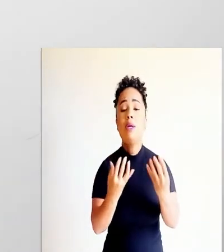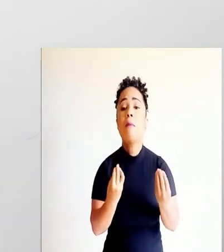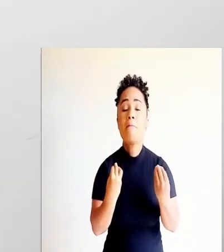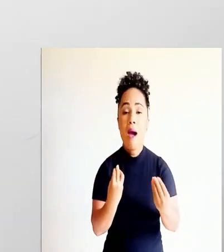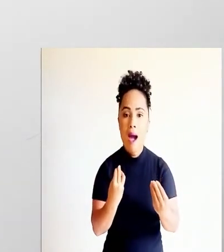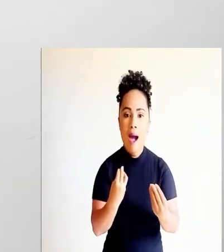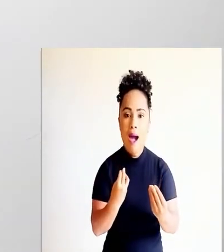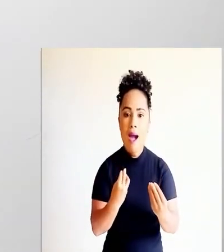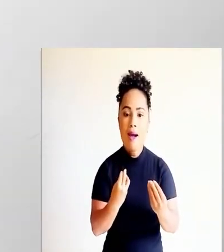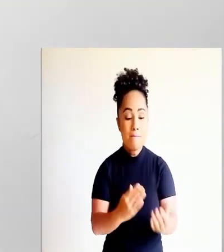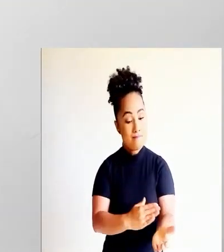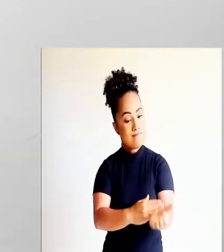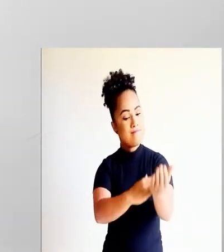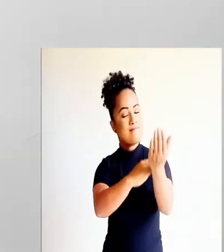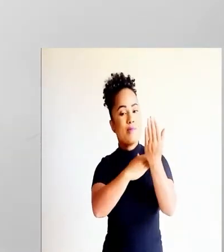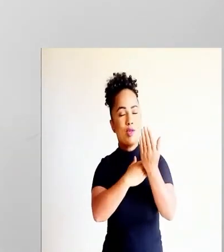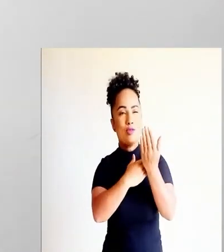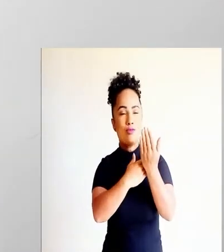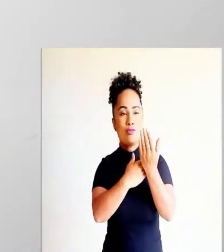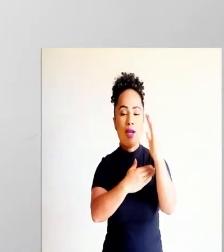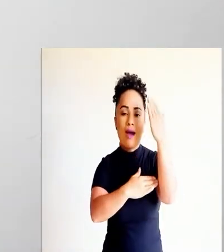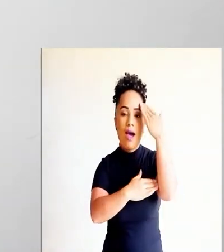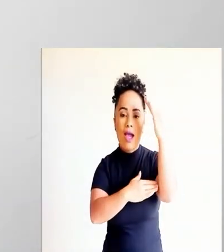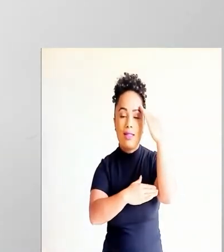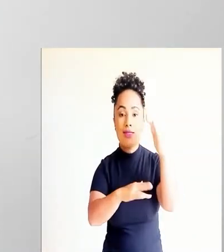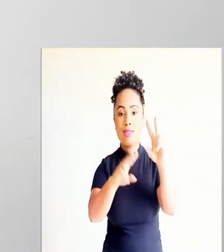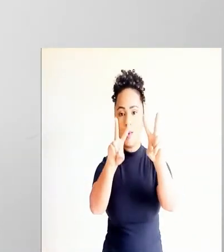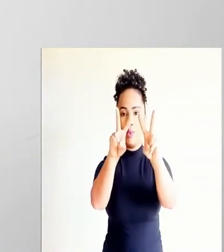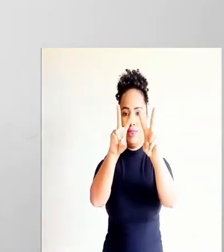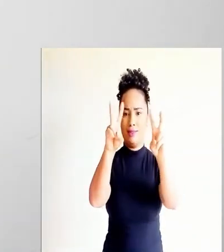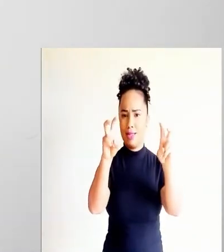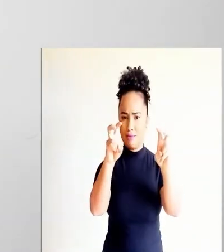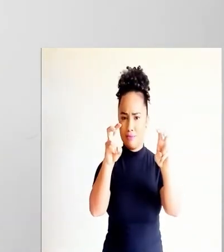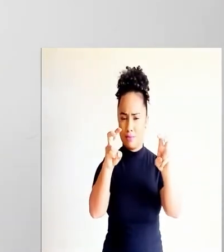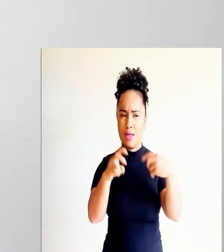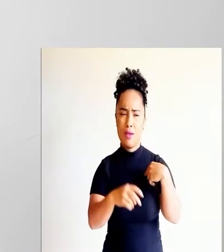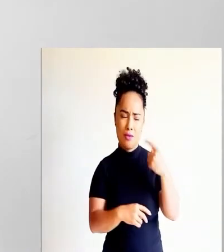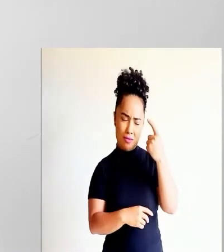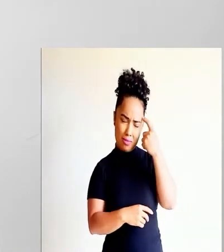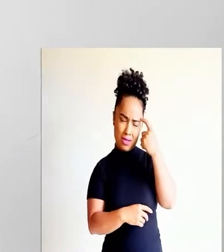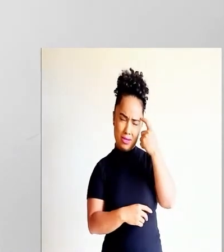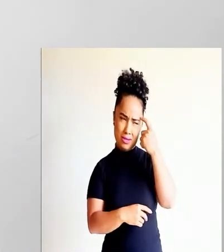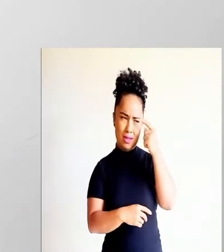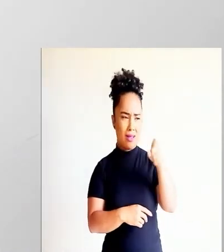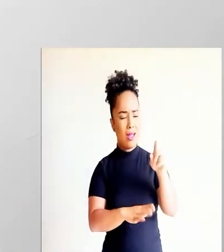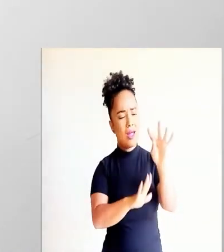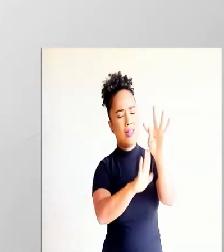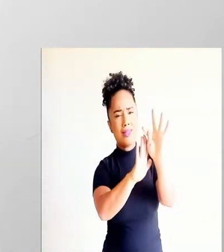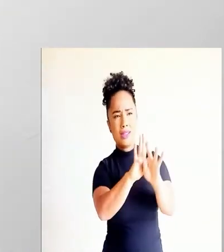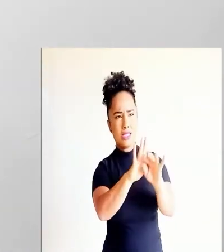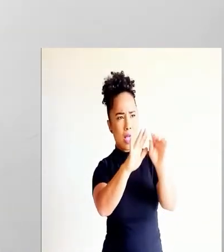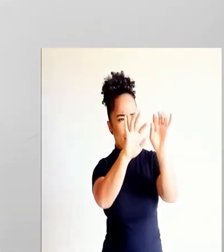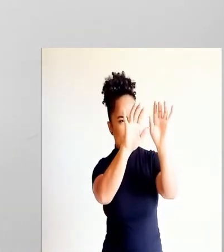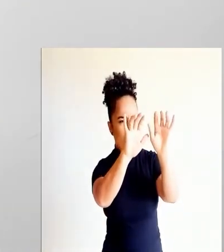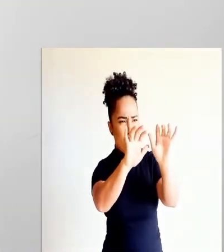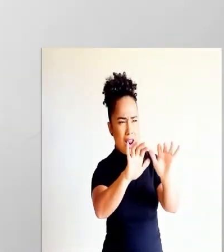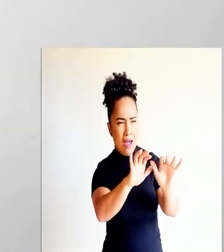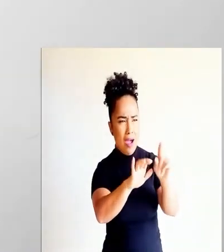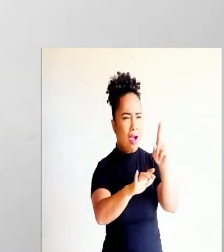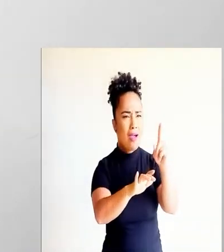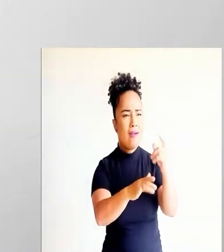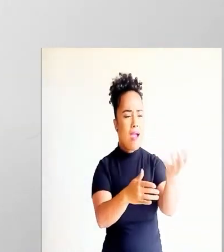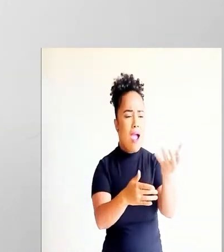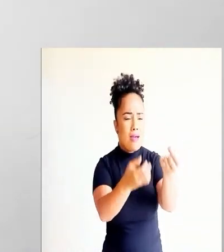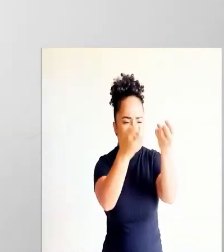elas servem para quê? Para poder construir um tema, um assunto. Eu preciso me perguntar o que é mesmo que esse texto